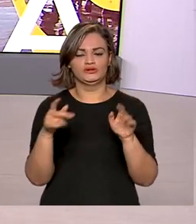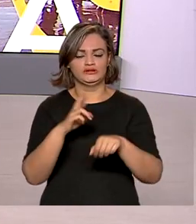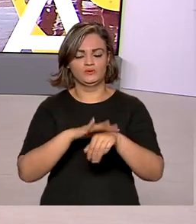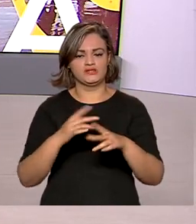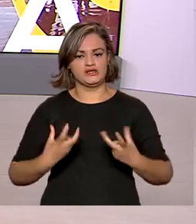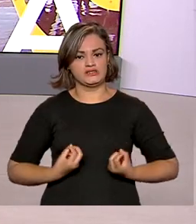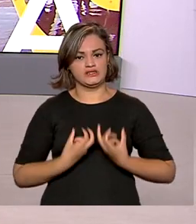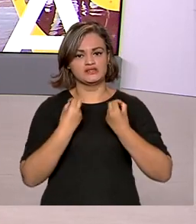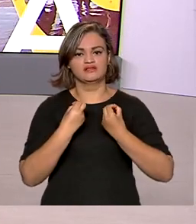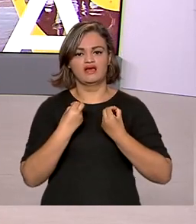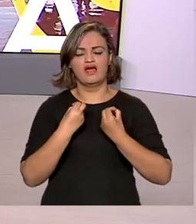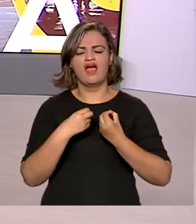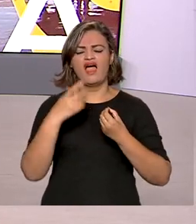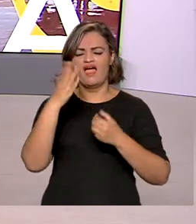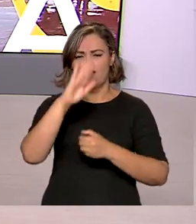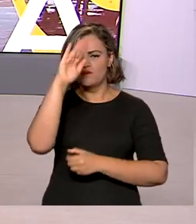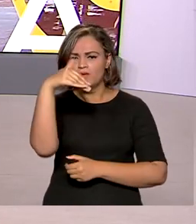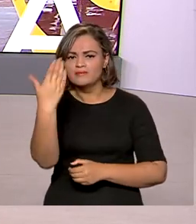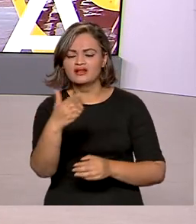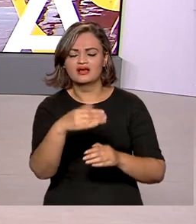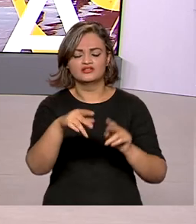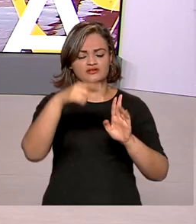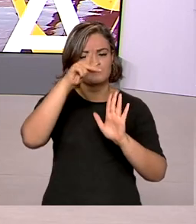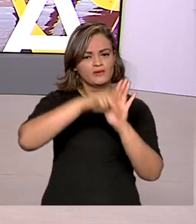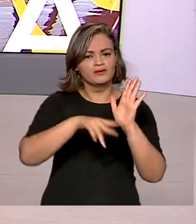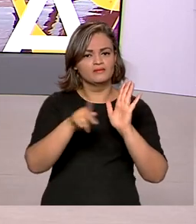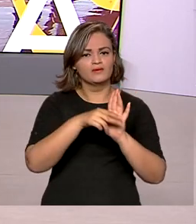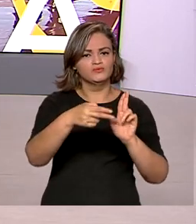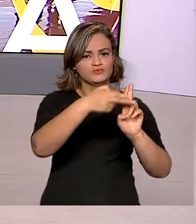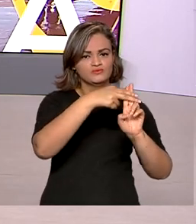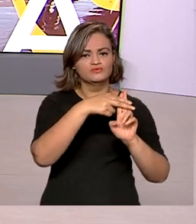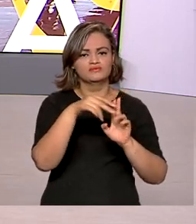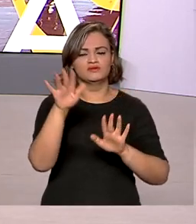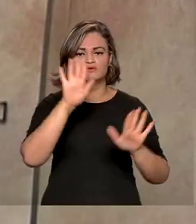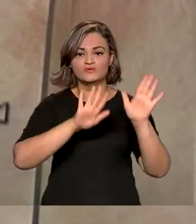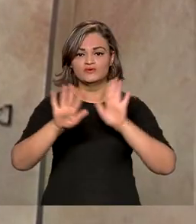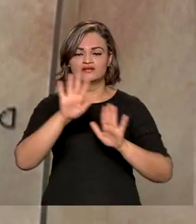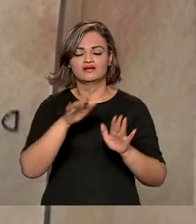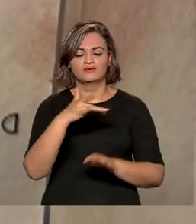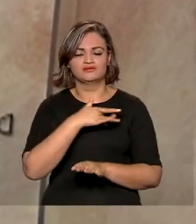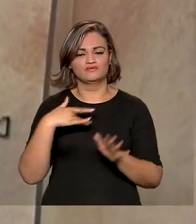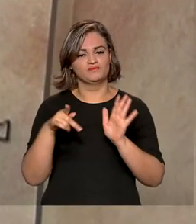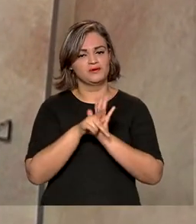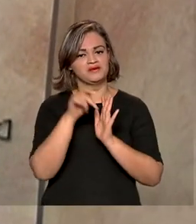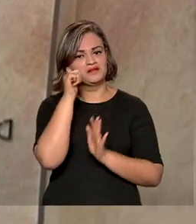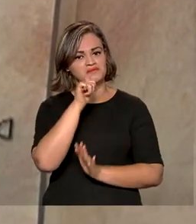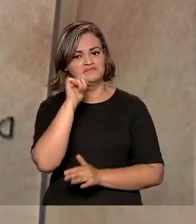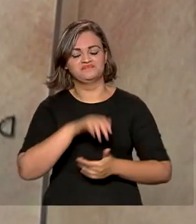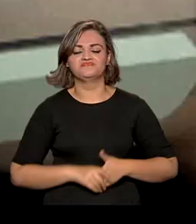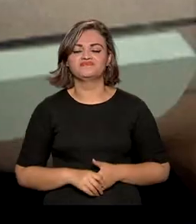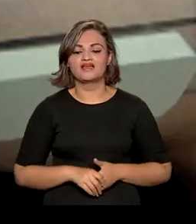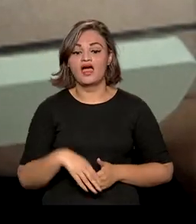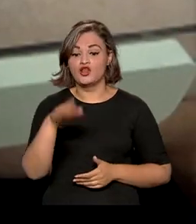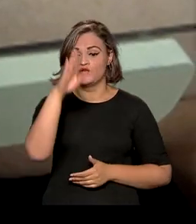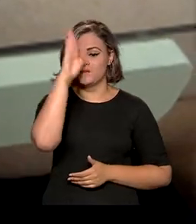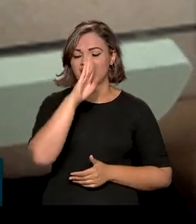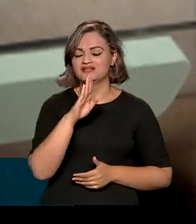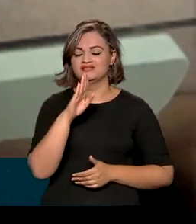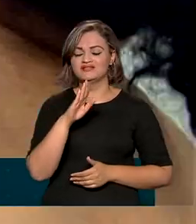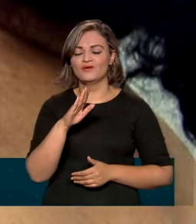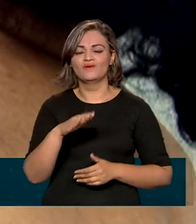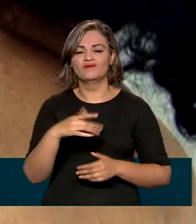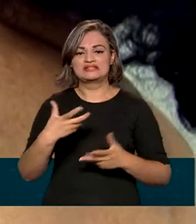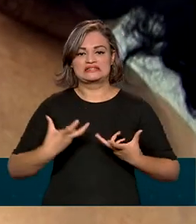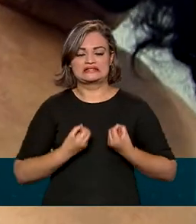governo a programas do SUS que se destacam no cuidado com a saúde da mulher. No Brasil, o câncer de